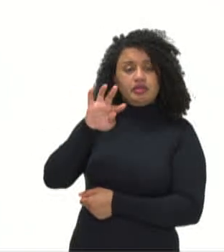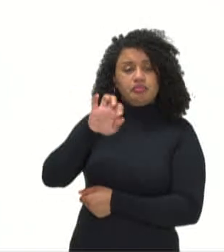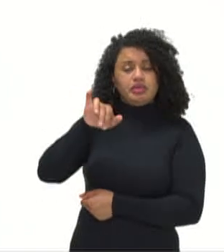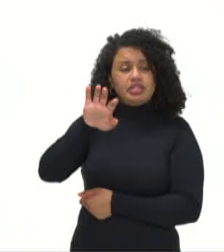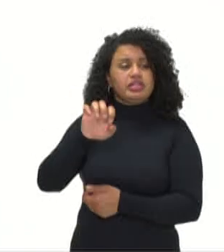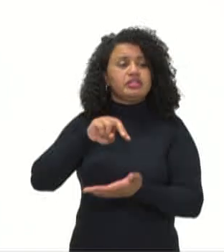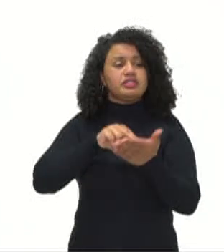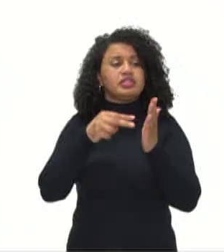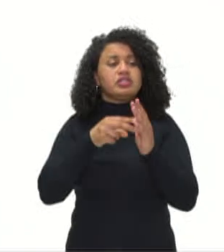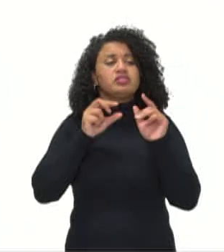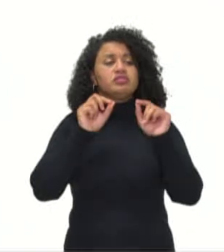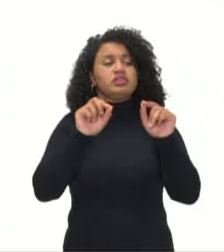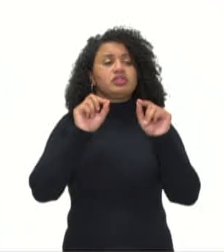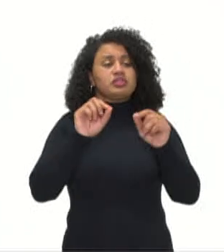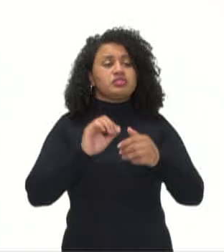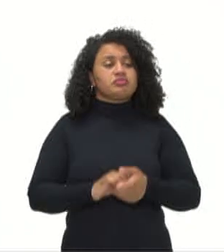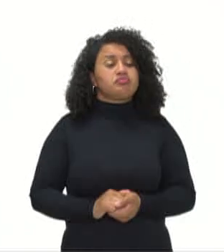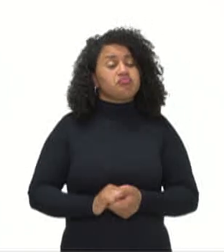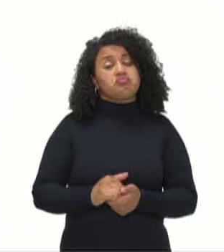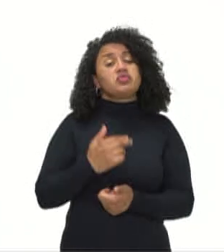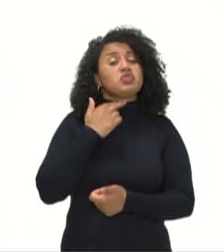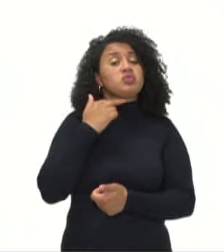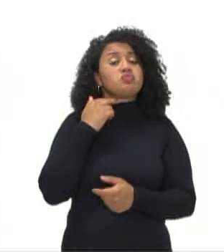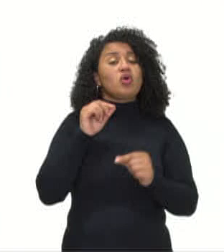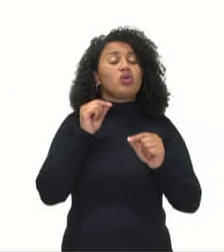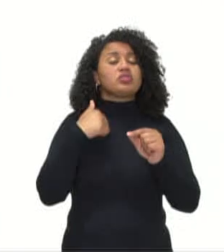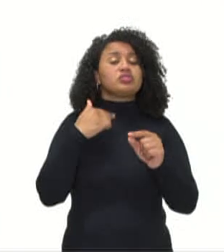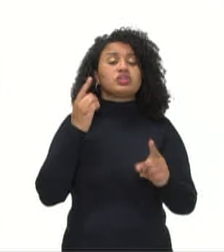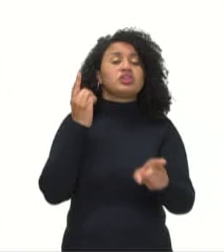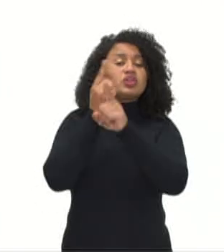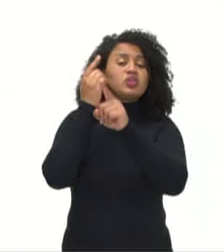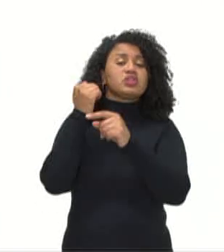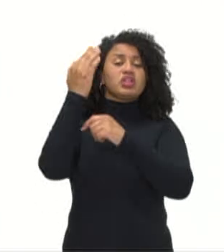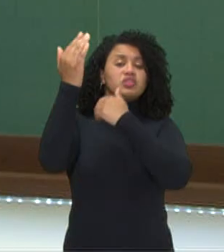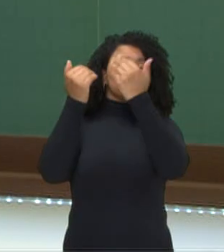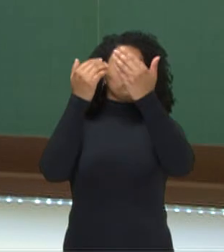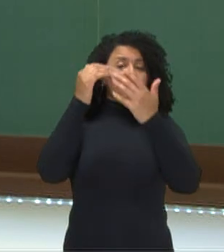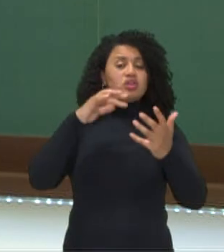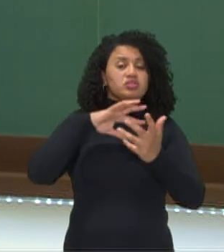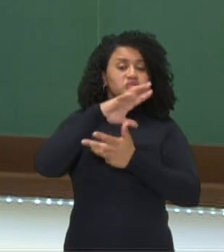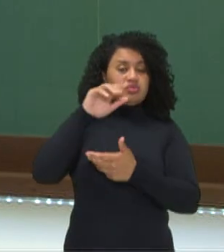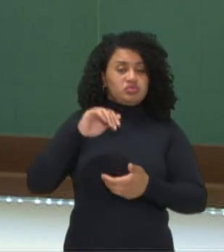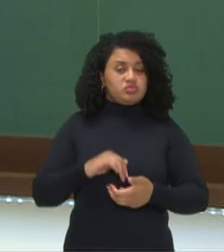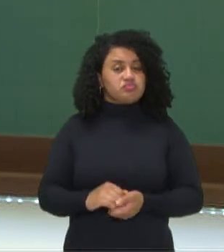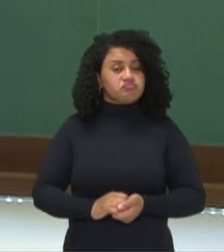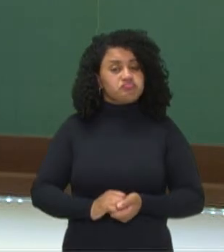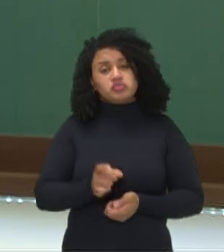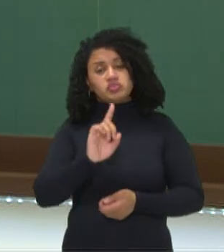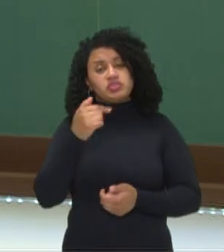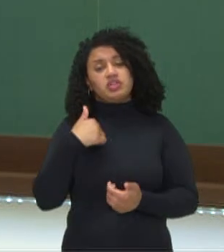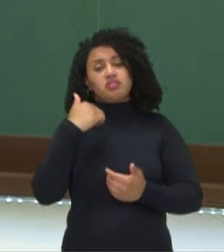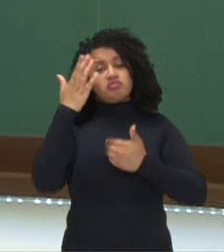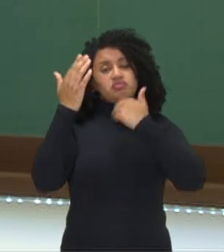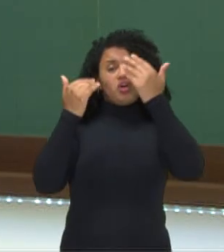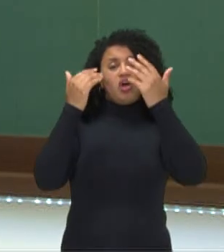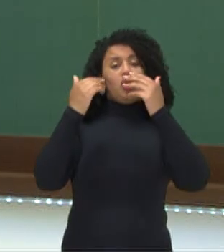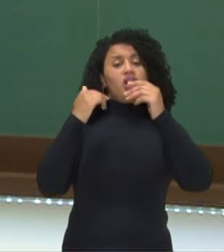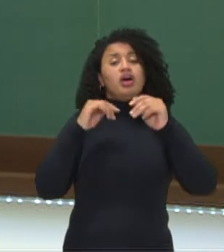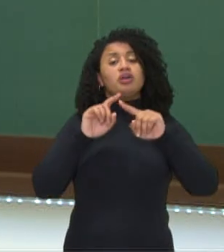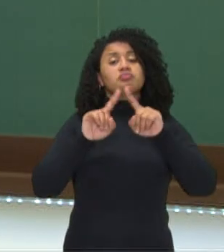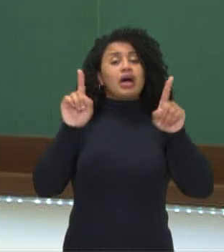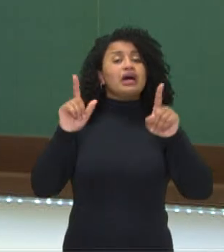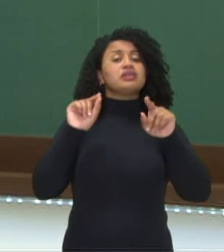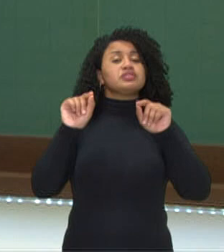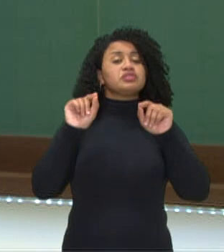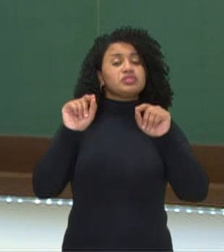sentido de que ele não pode ser encontrado fora do mundo. Ele não está superior a ninguém, mas ele